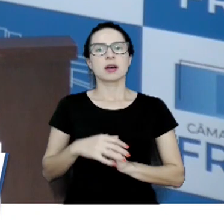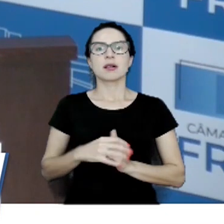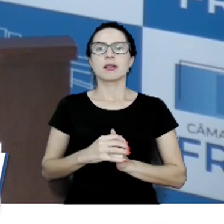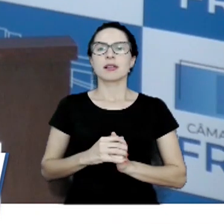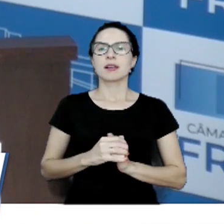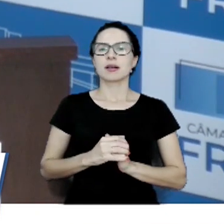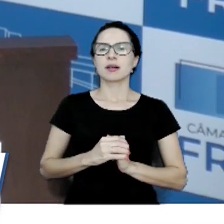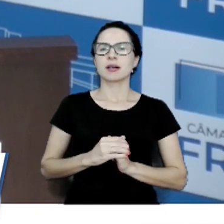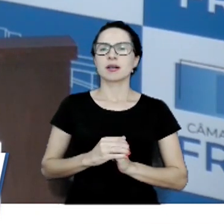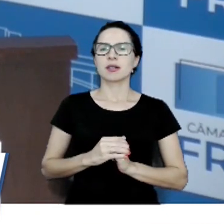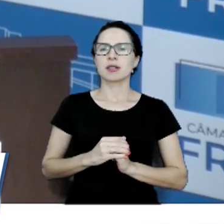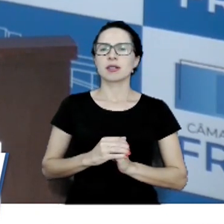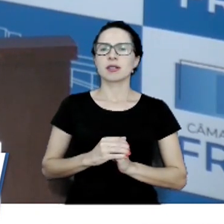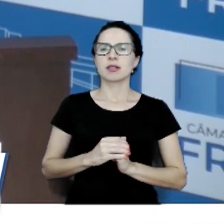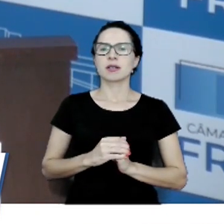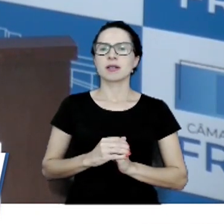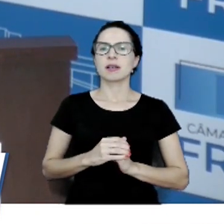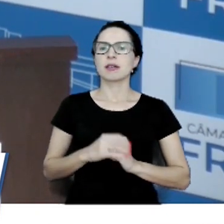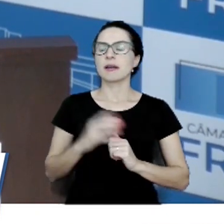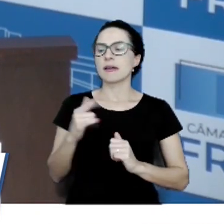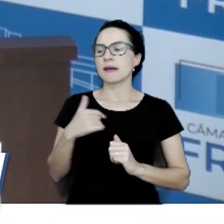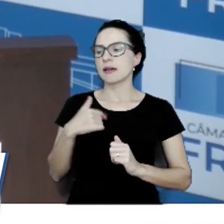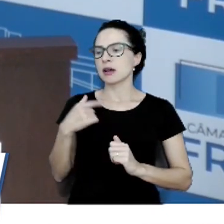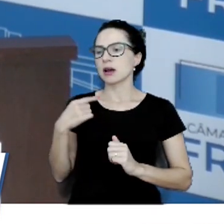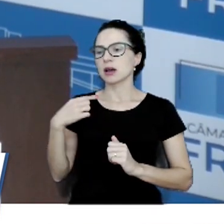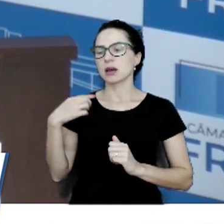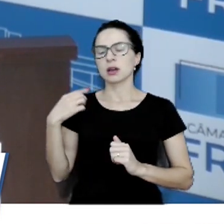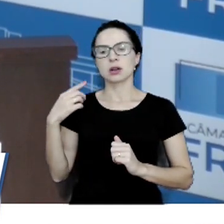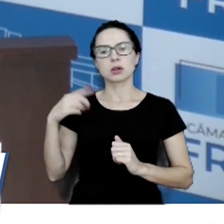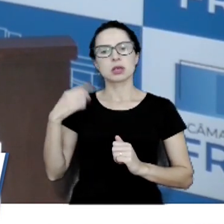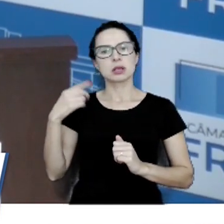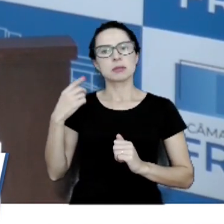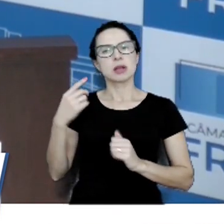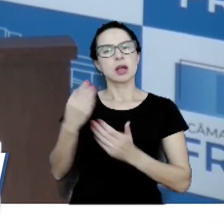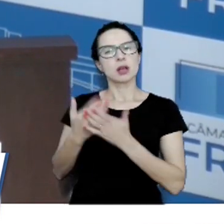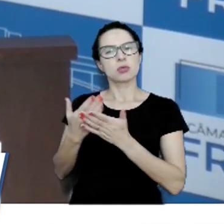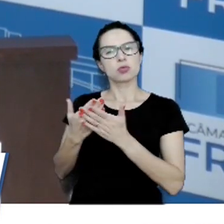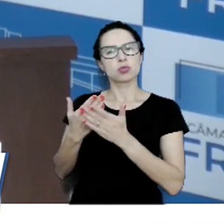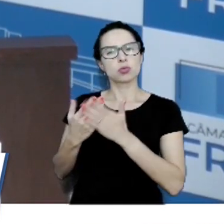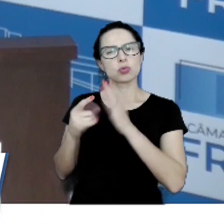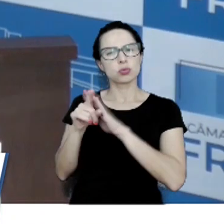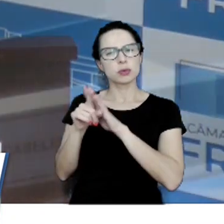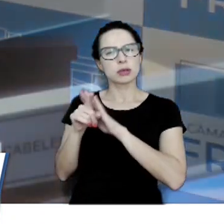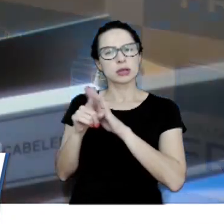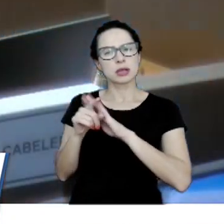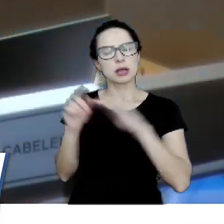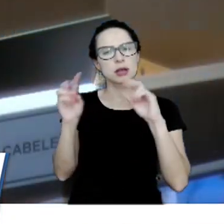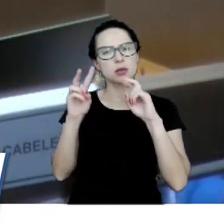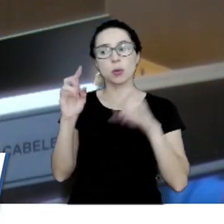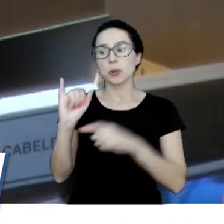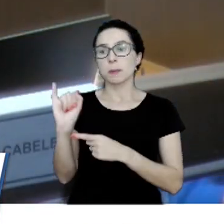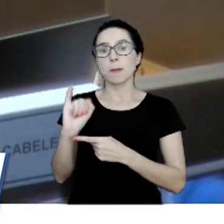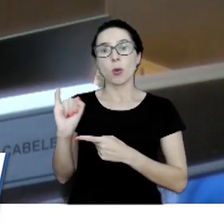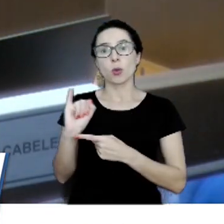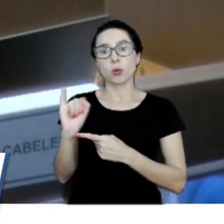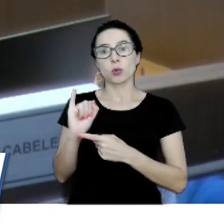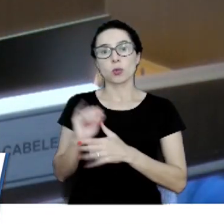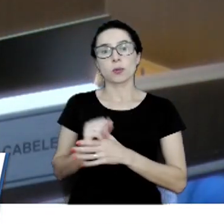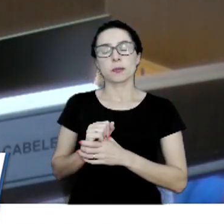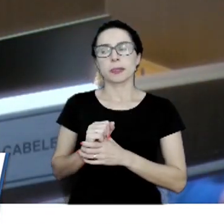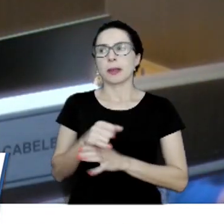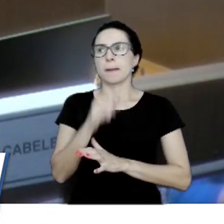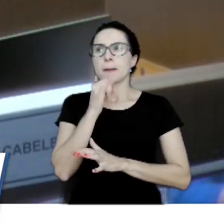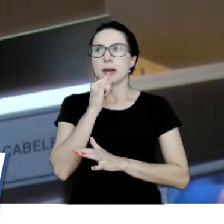Eu saí de candidato a deputado e fizemos um estudo sobre a respeito de imposto. Por exemplo, o